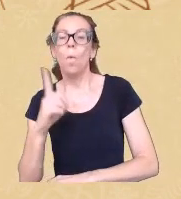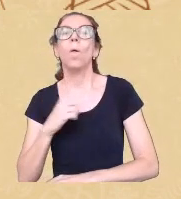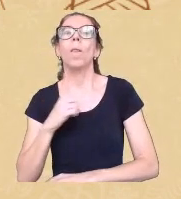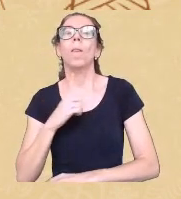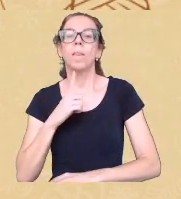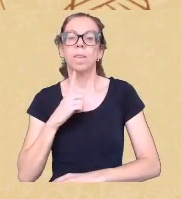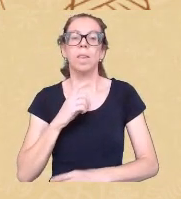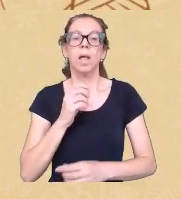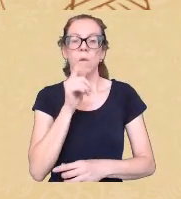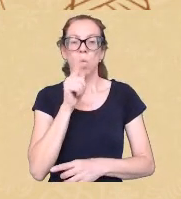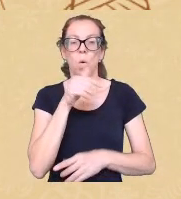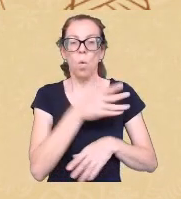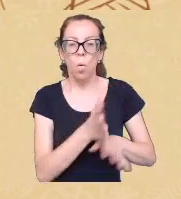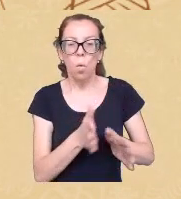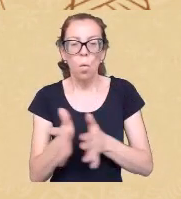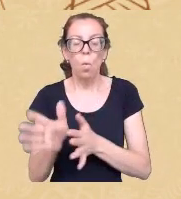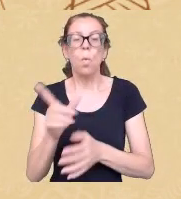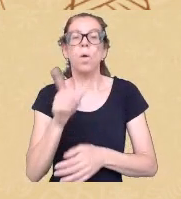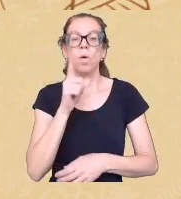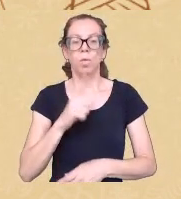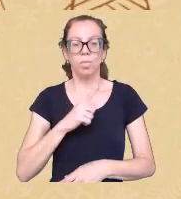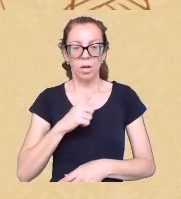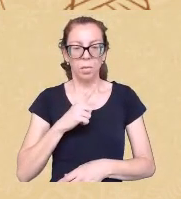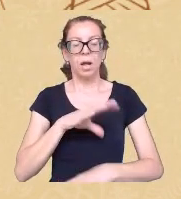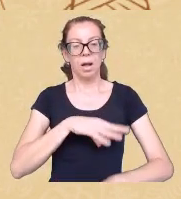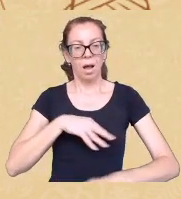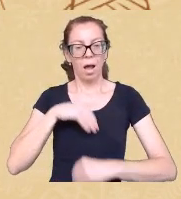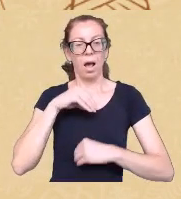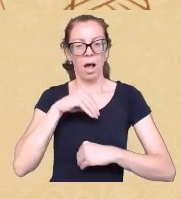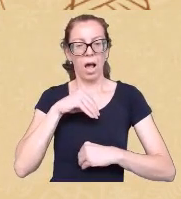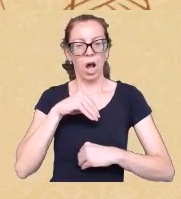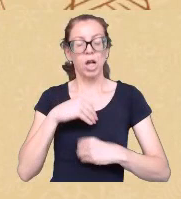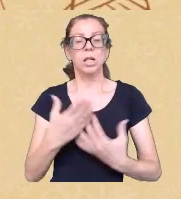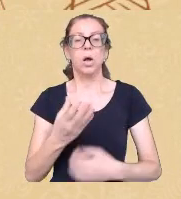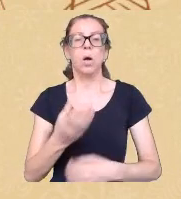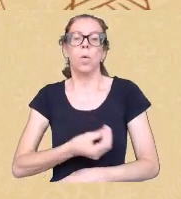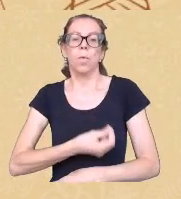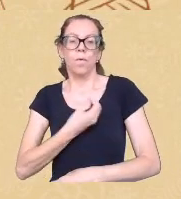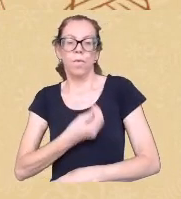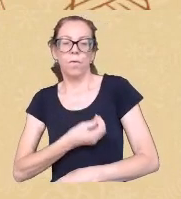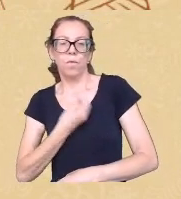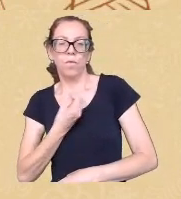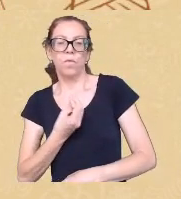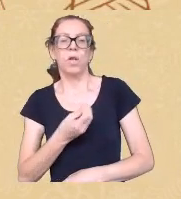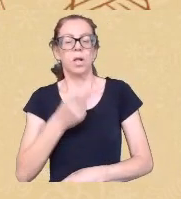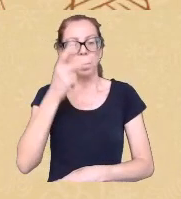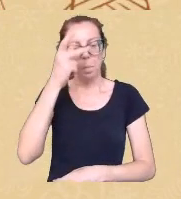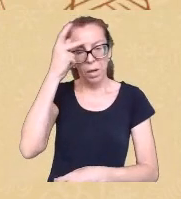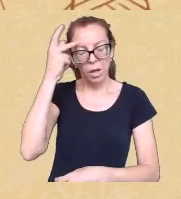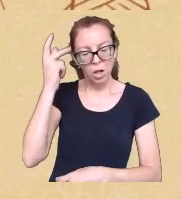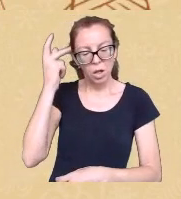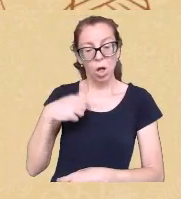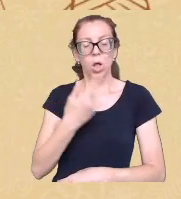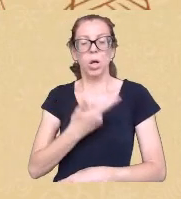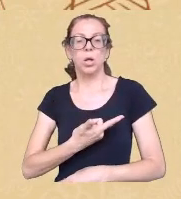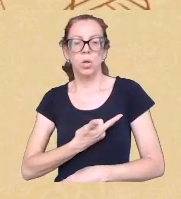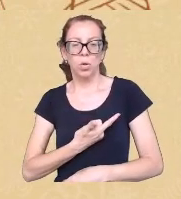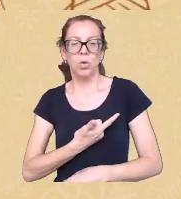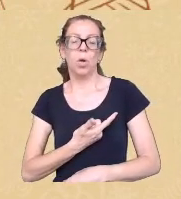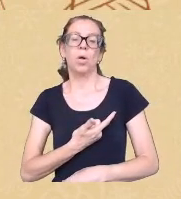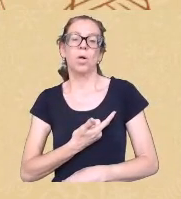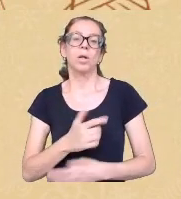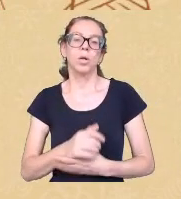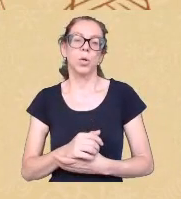é por reconhecer que se tratam de vidas de gente que nós chamamos de parentes o rio parente o